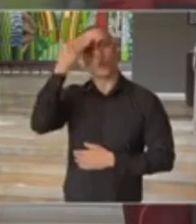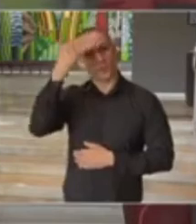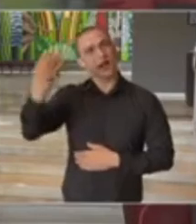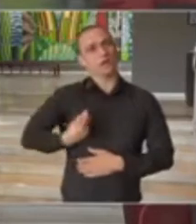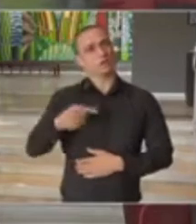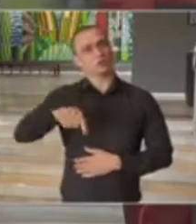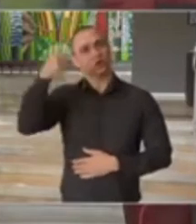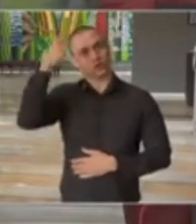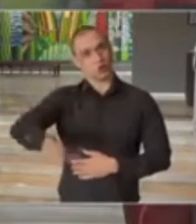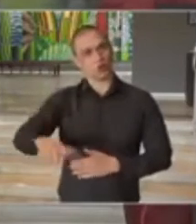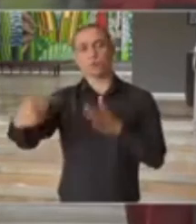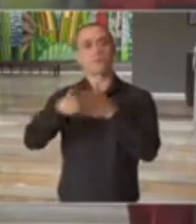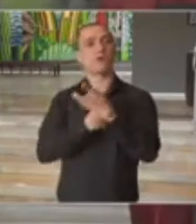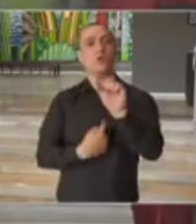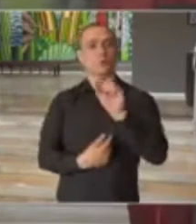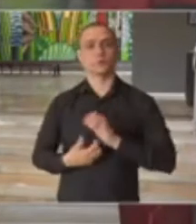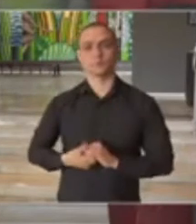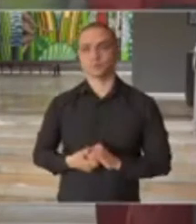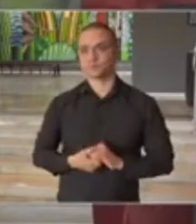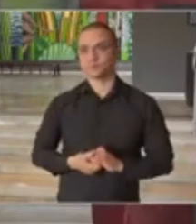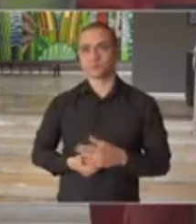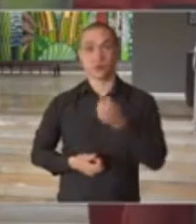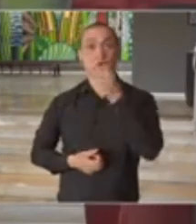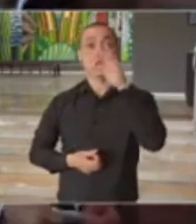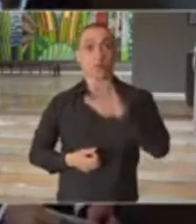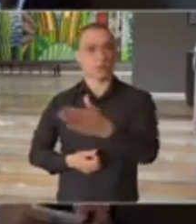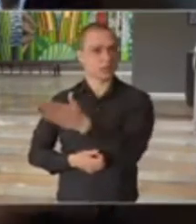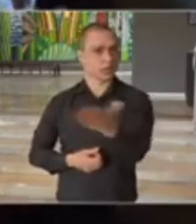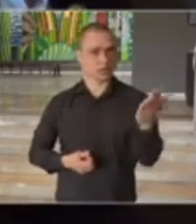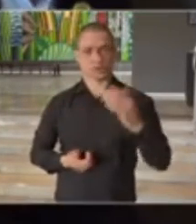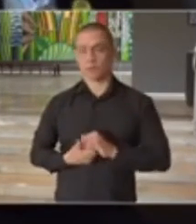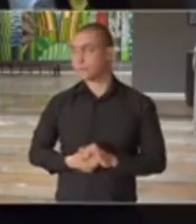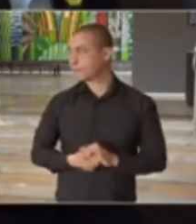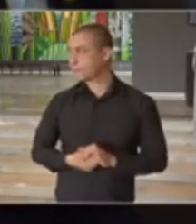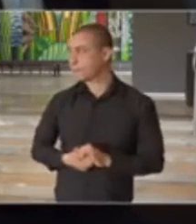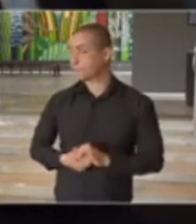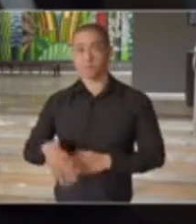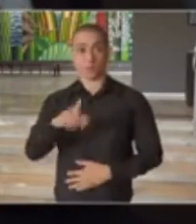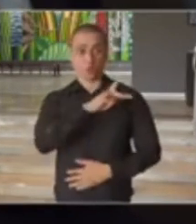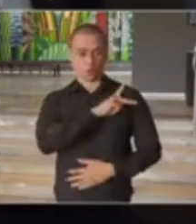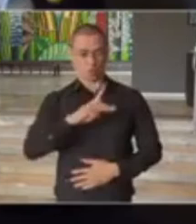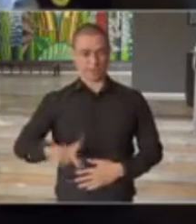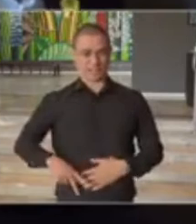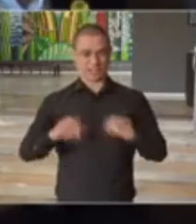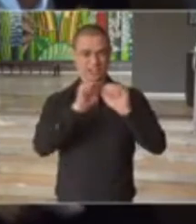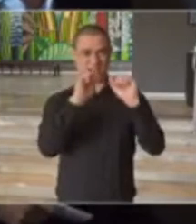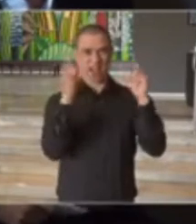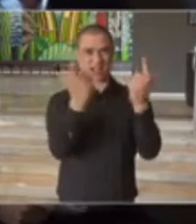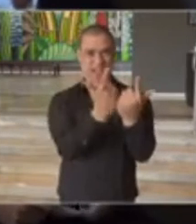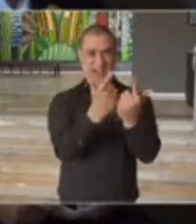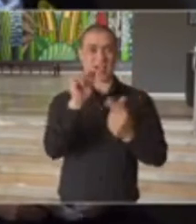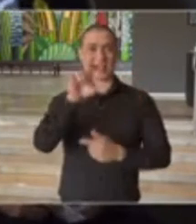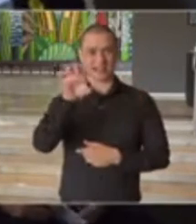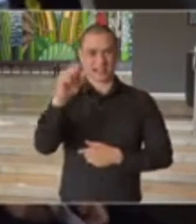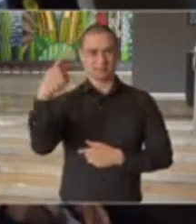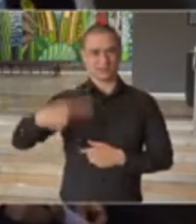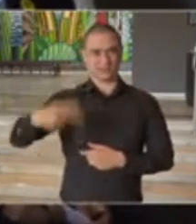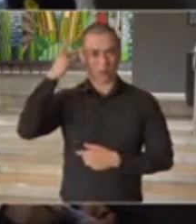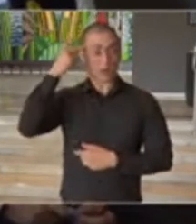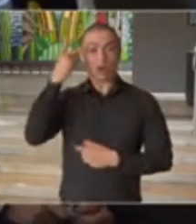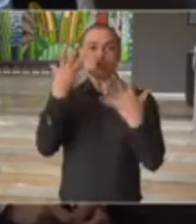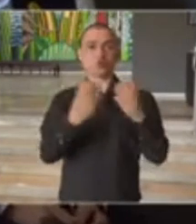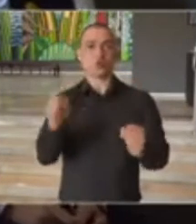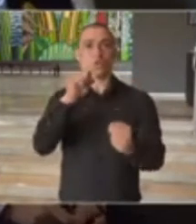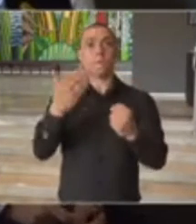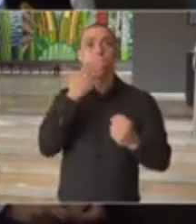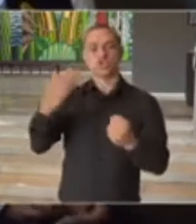sua presença aqui. Sua pergunta, por favor. Boa tarde a todos. O presidente da Assembleia Legislativa de São Paulo indeferiu três